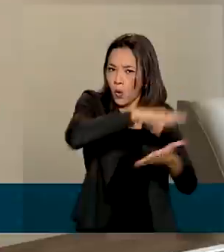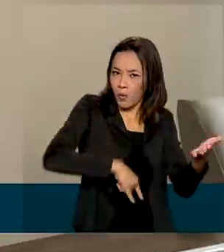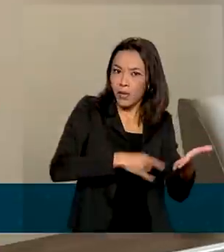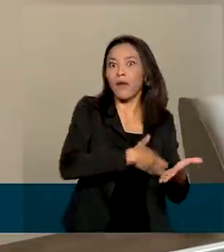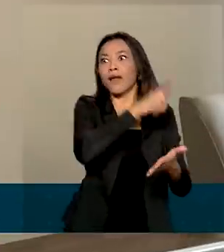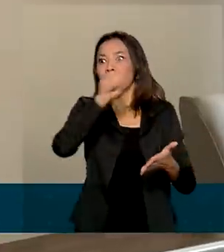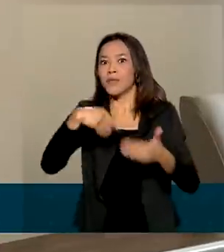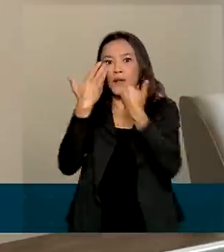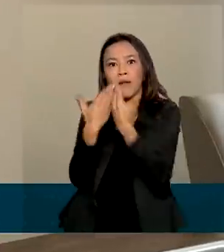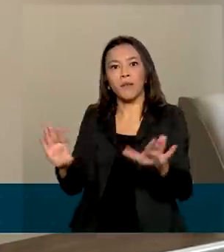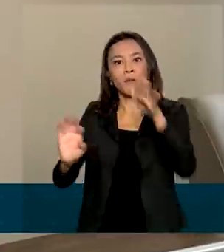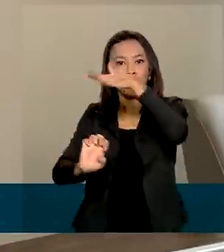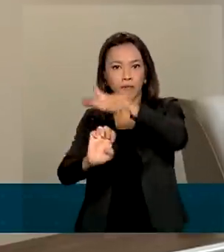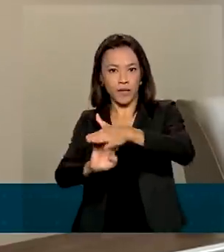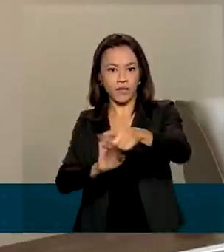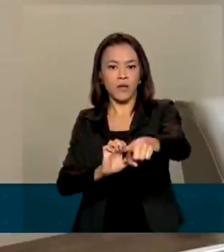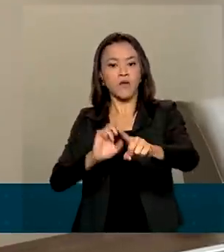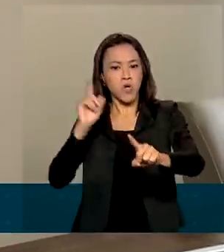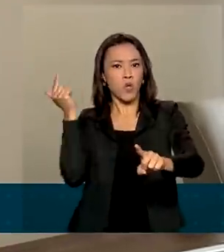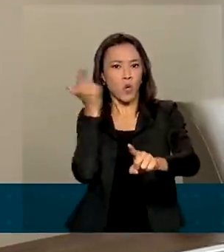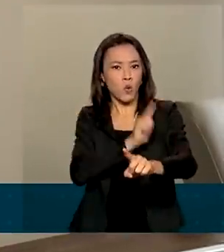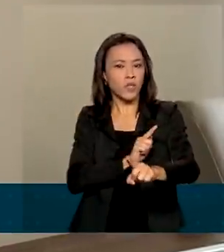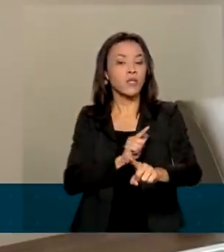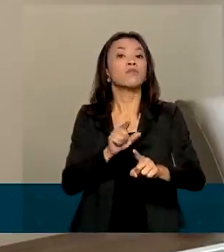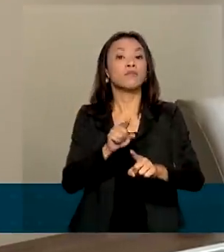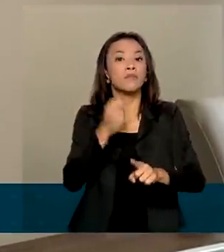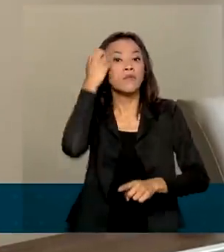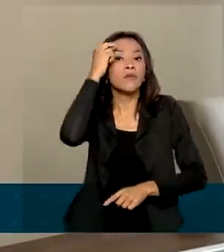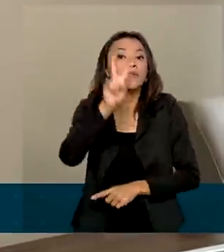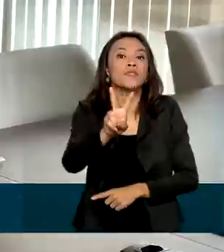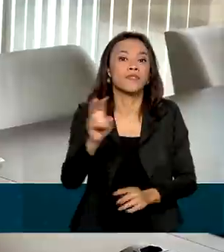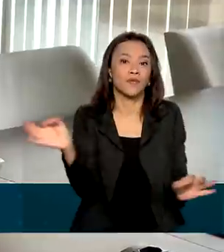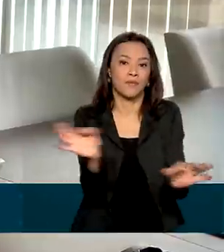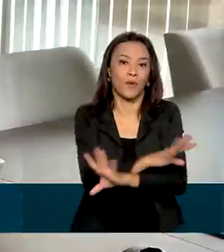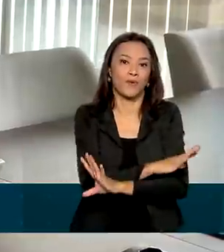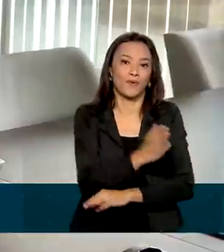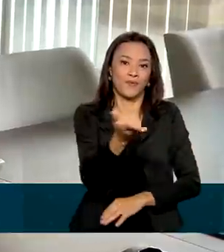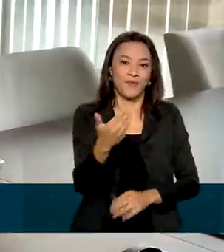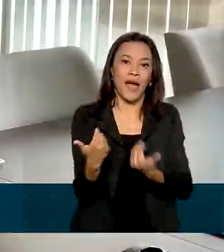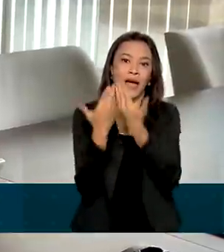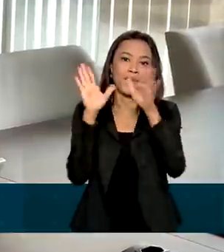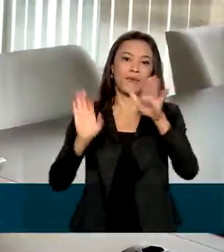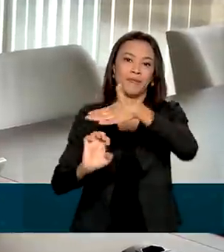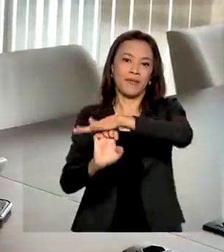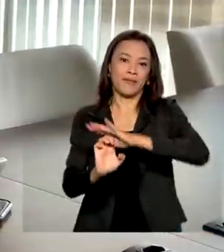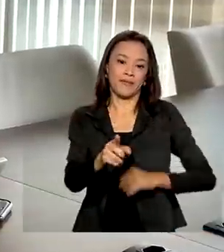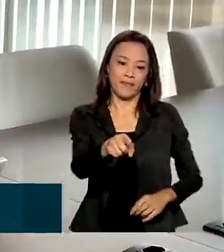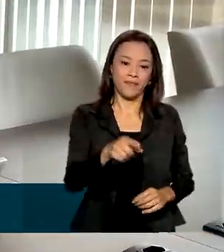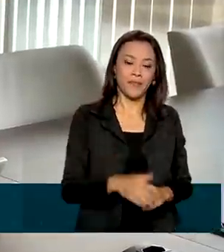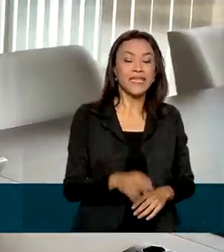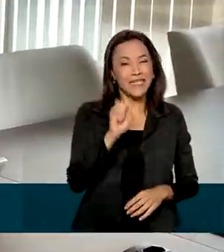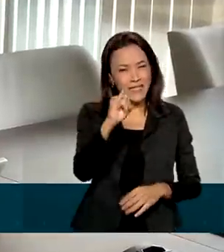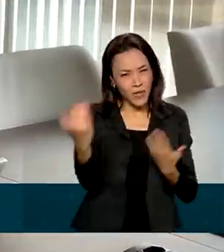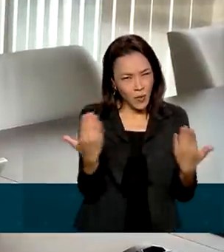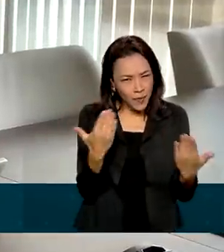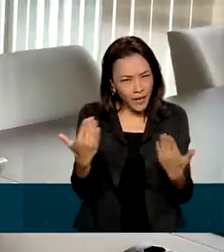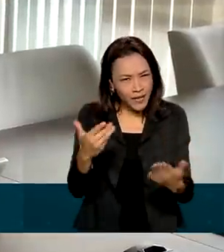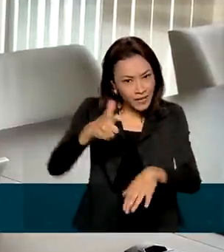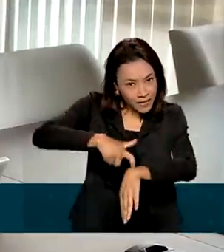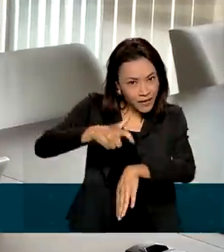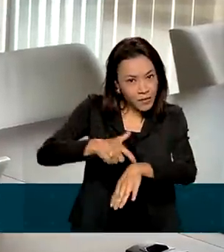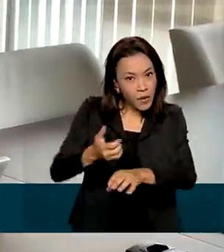meses. O processo foi concluído em apenas dois dias. Se compararmos esse tempo com alguns anos atrás,